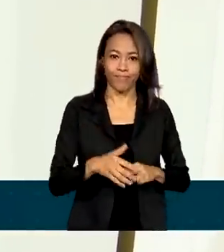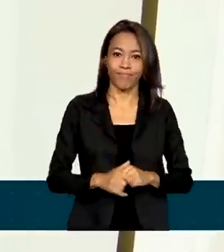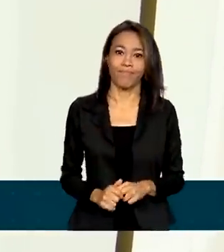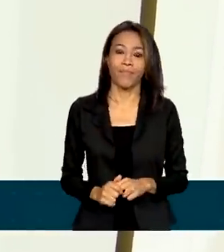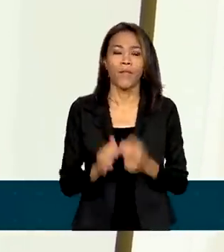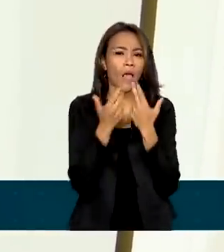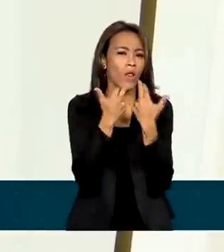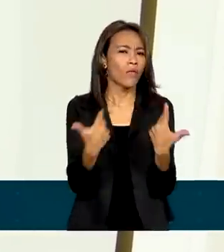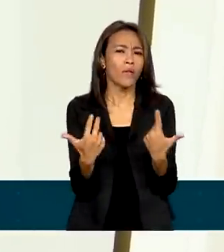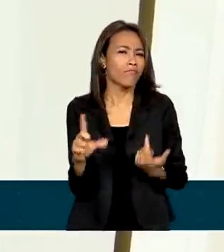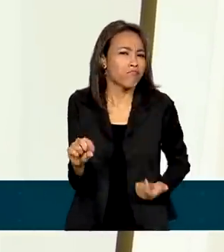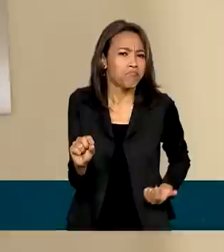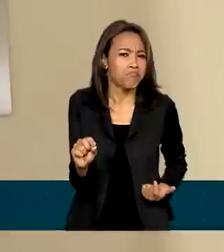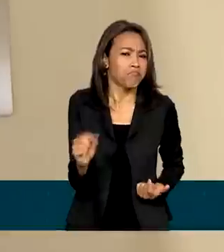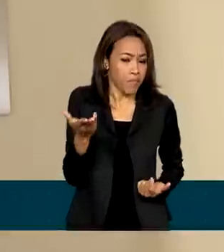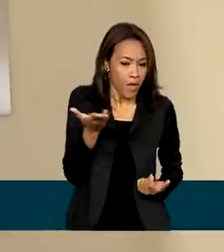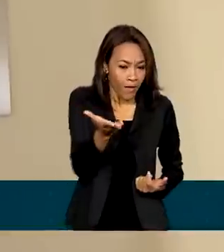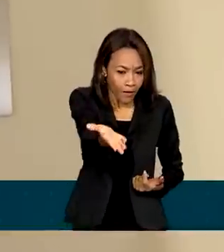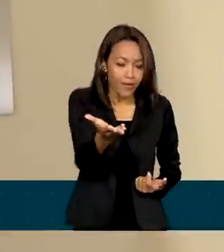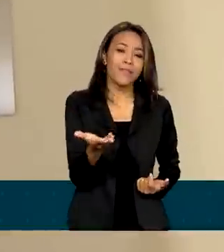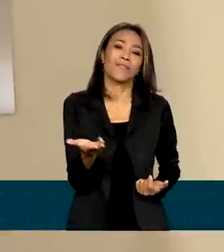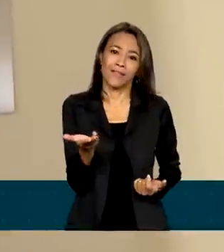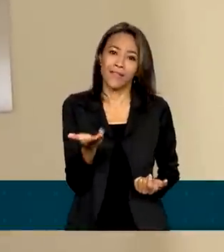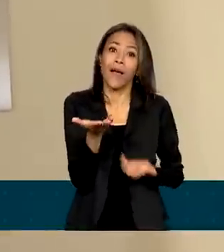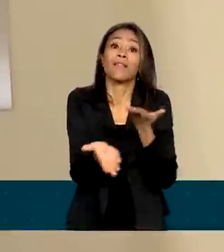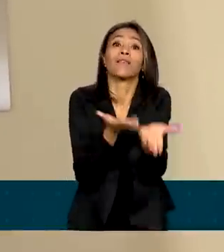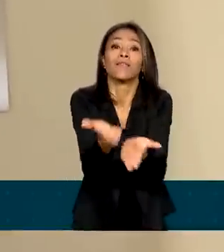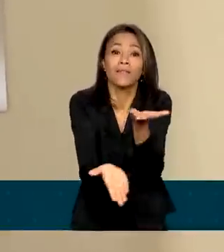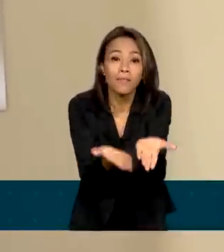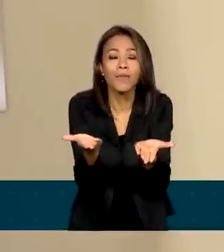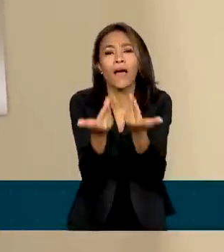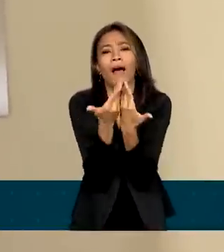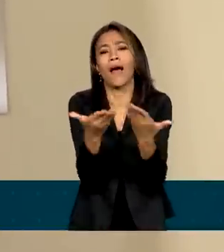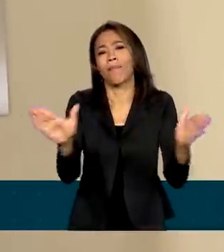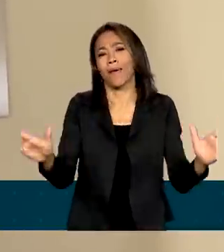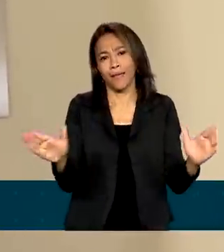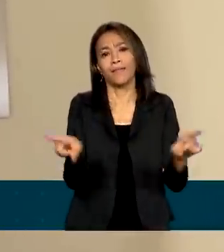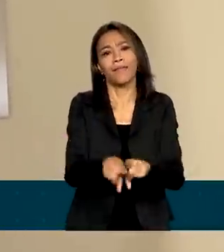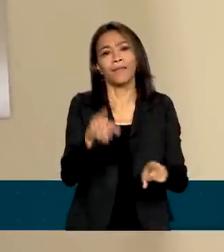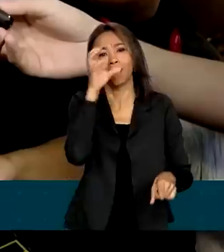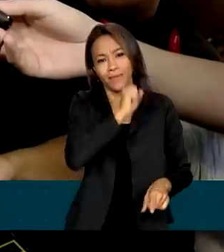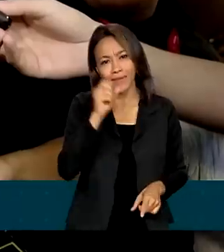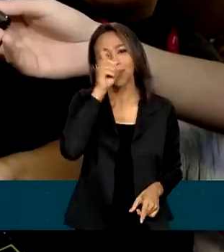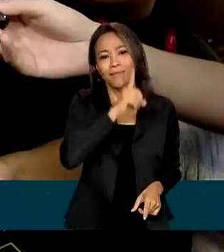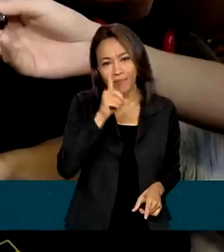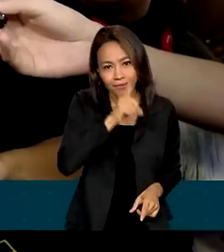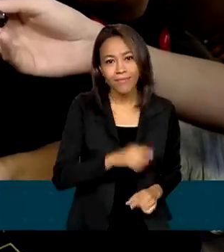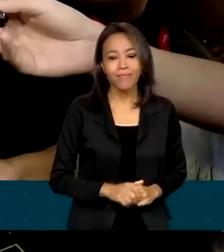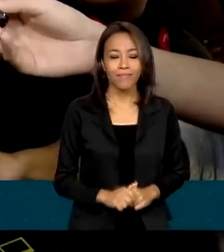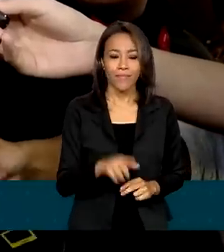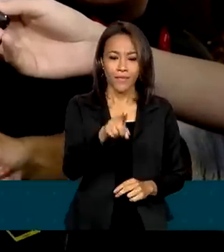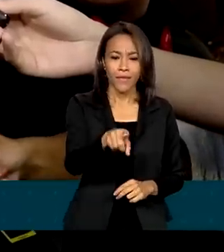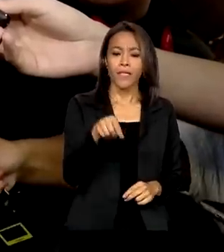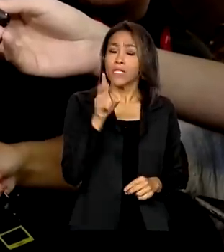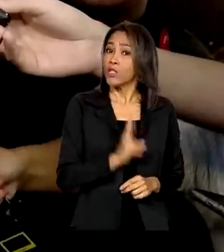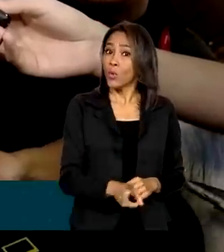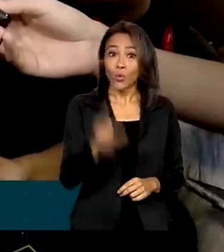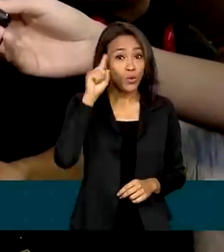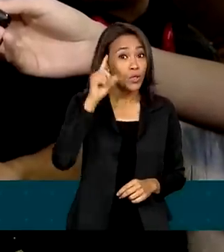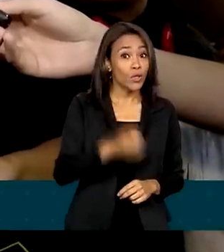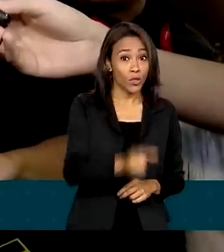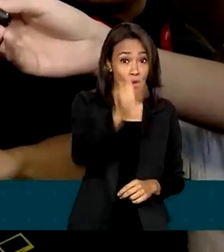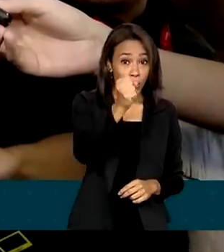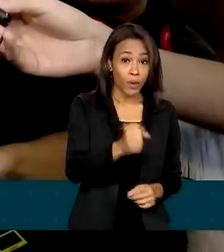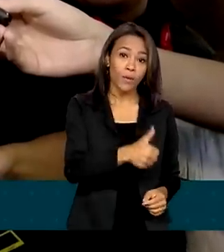A novidade é que esse serviço ficará aberto até nos finais de semana. Funciona todo dia, de 8 às 10 da noite,